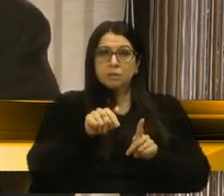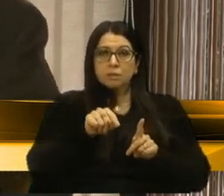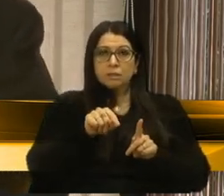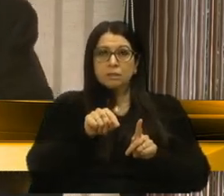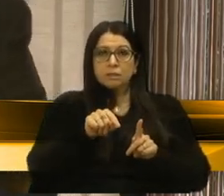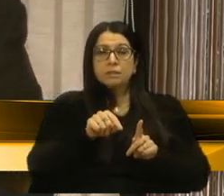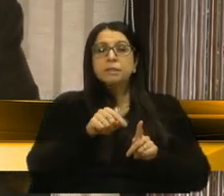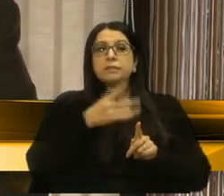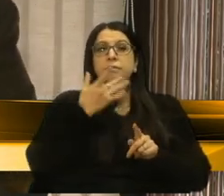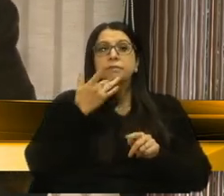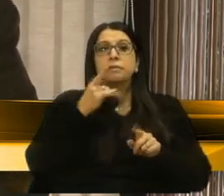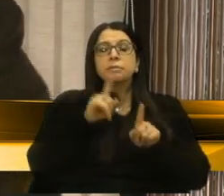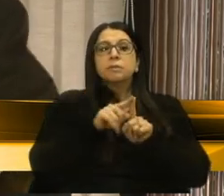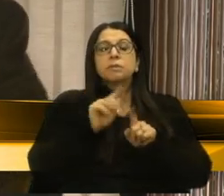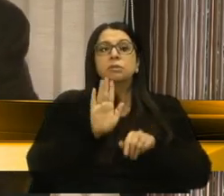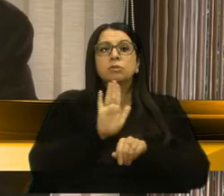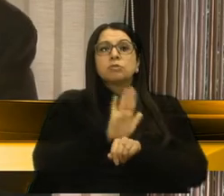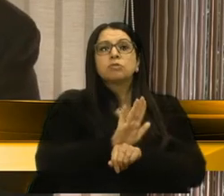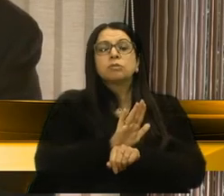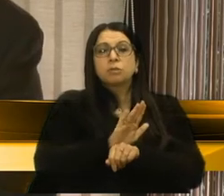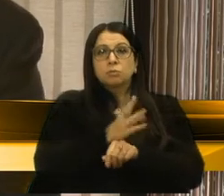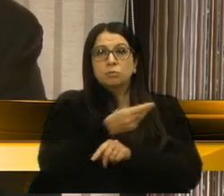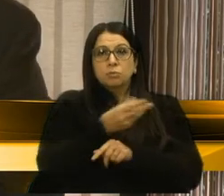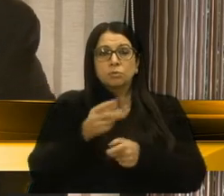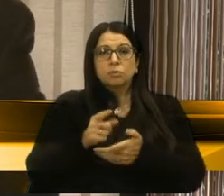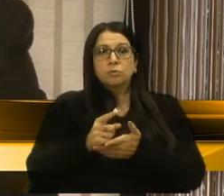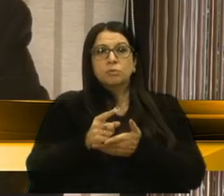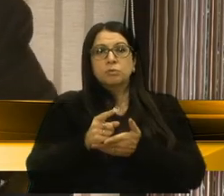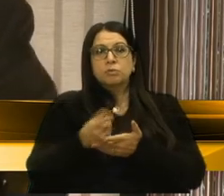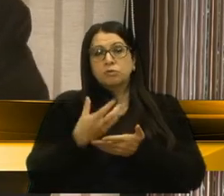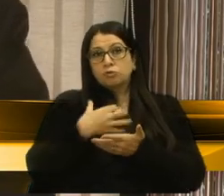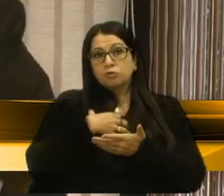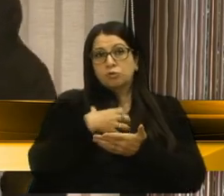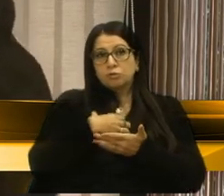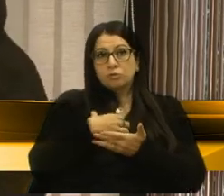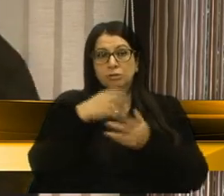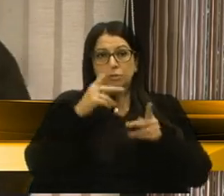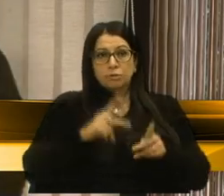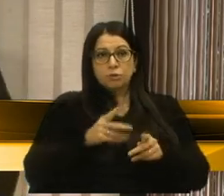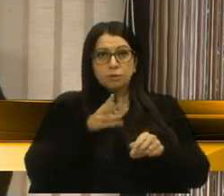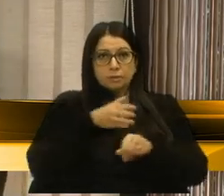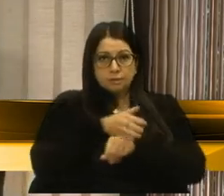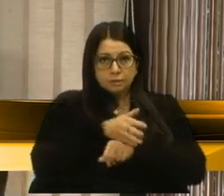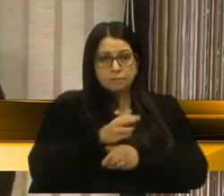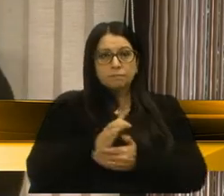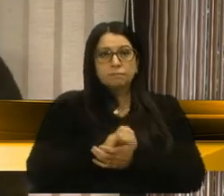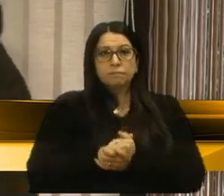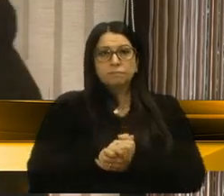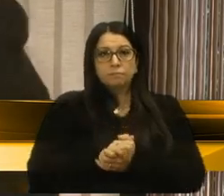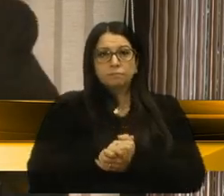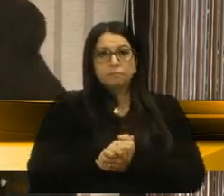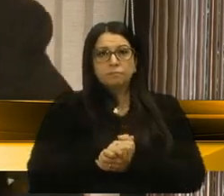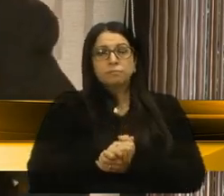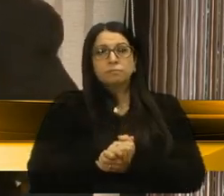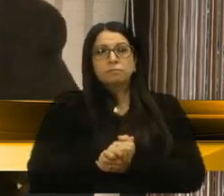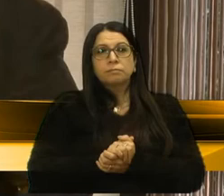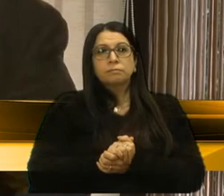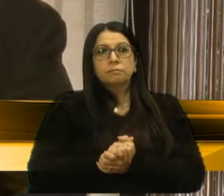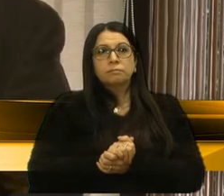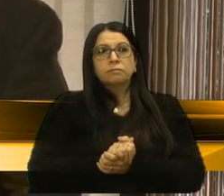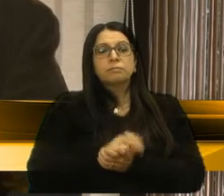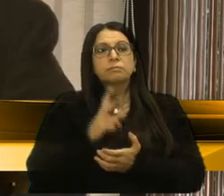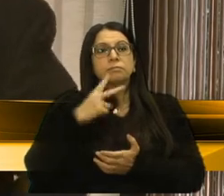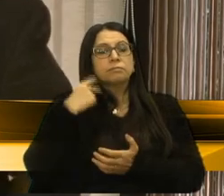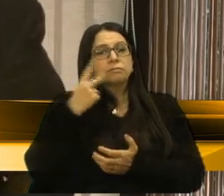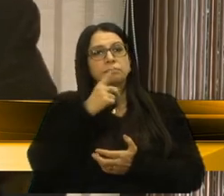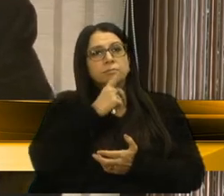auxiliado bastante esse sentido, a forma das pessoas acessarem. Mas, como disse o vereador Menegúcio,